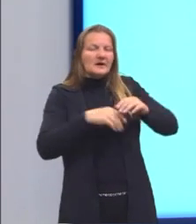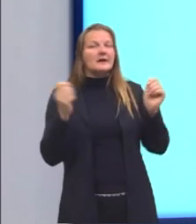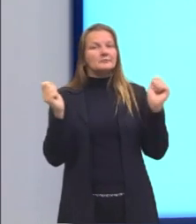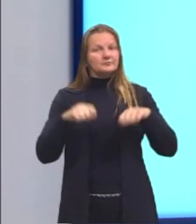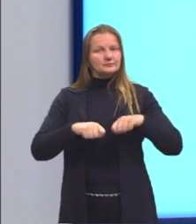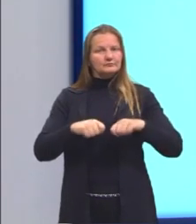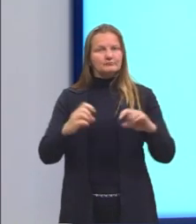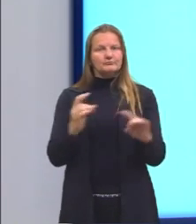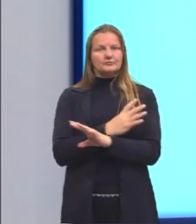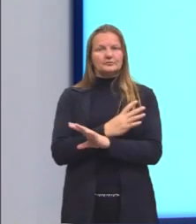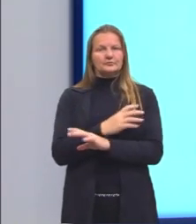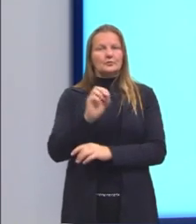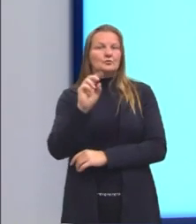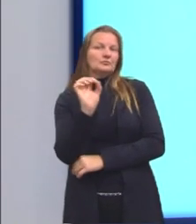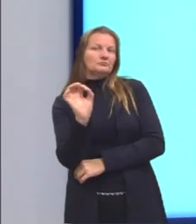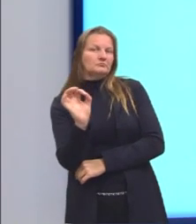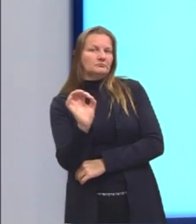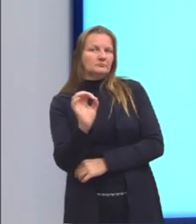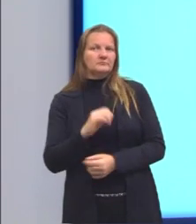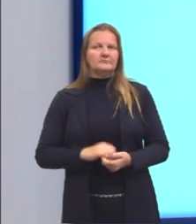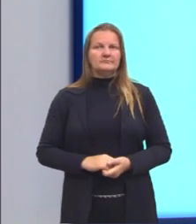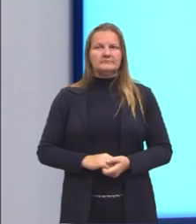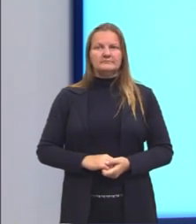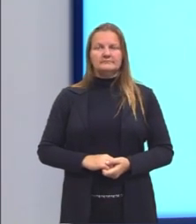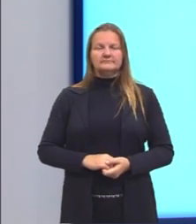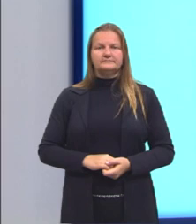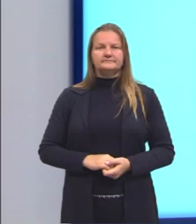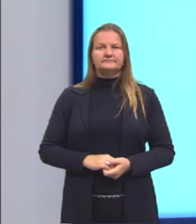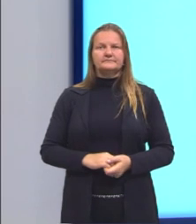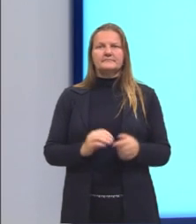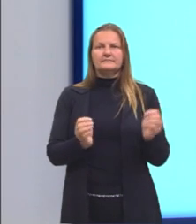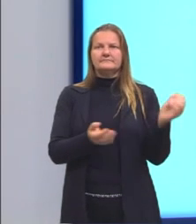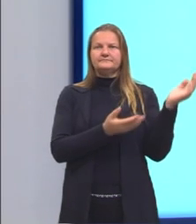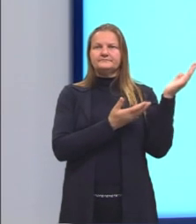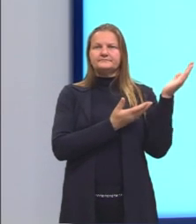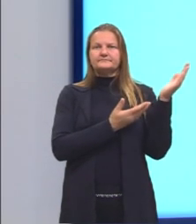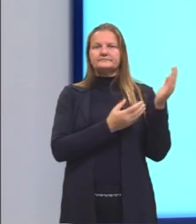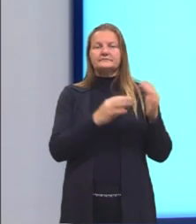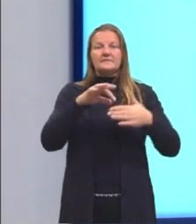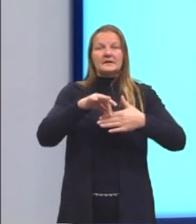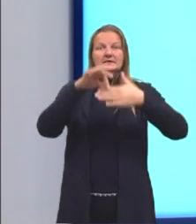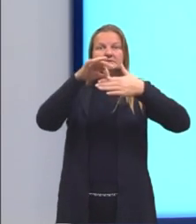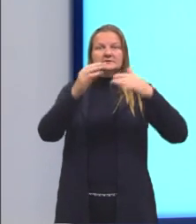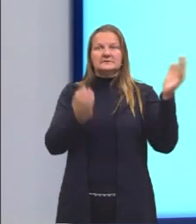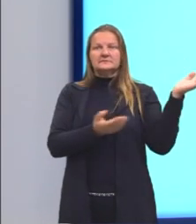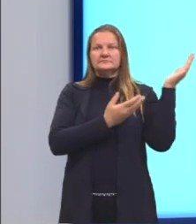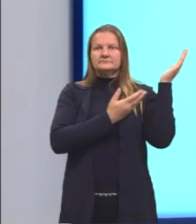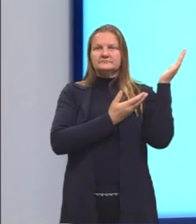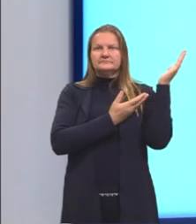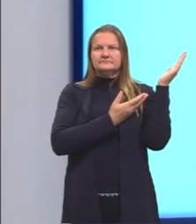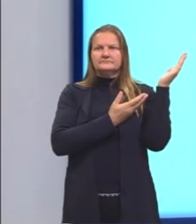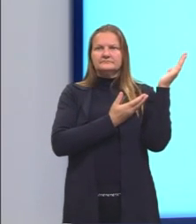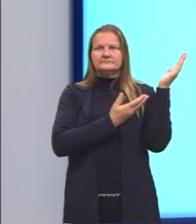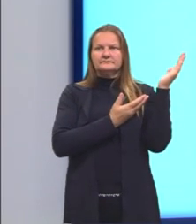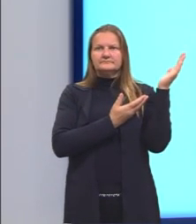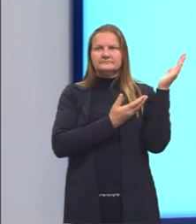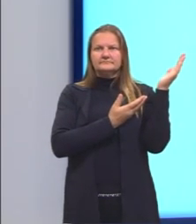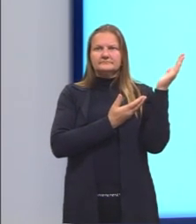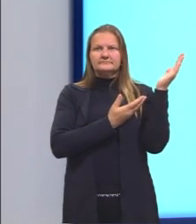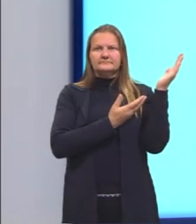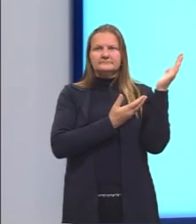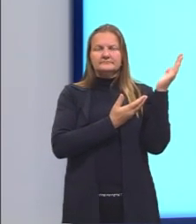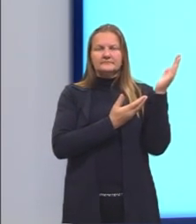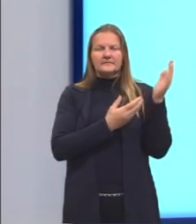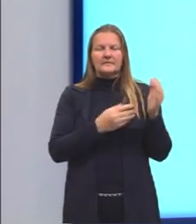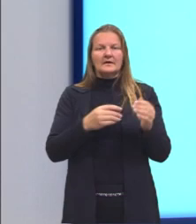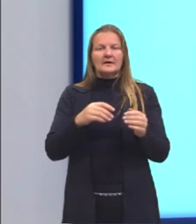suficiente ou não. Então, aqui eu destaquei, nós temos ali essa área que vai ser